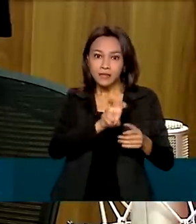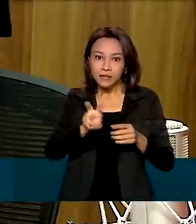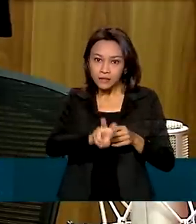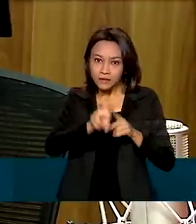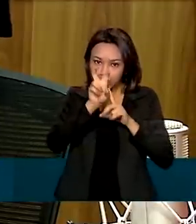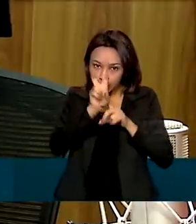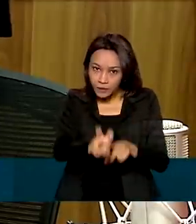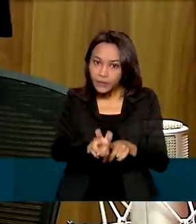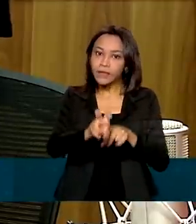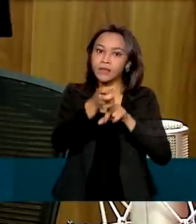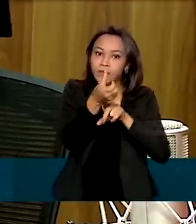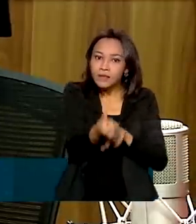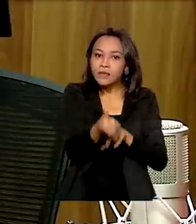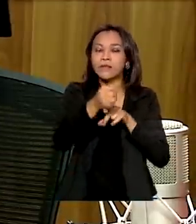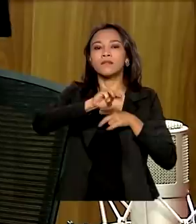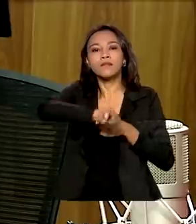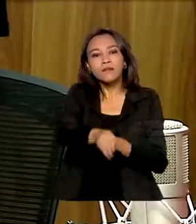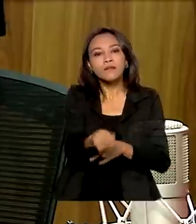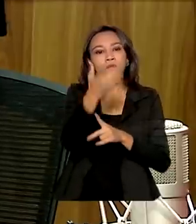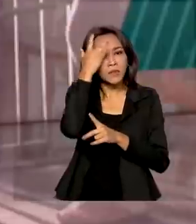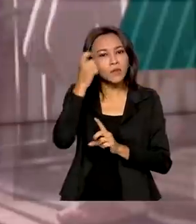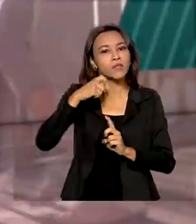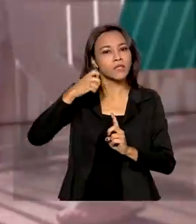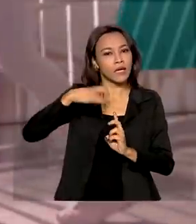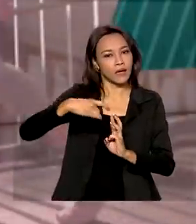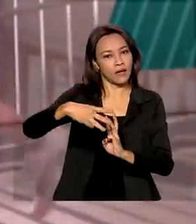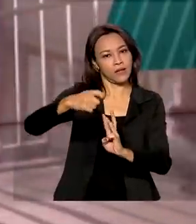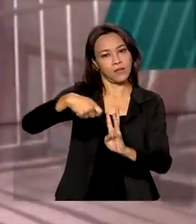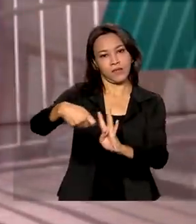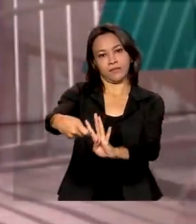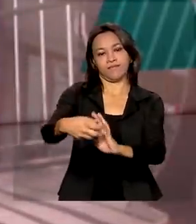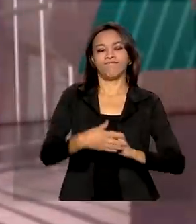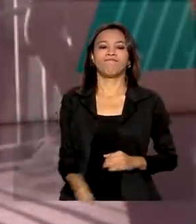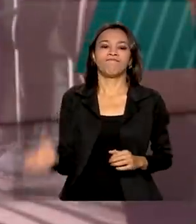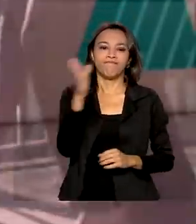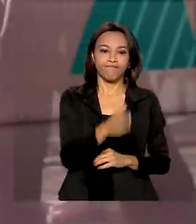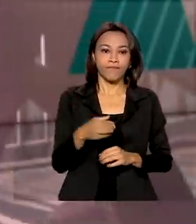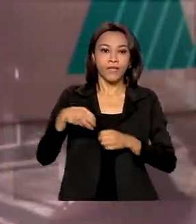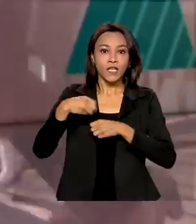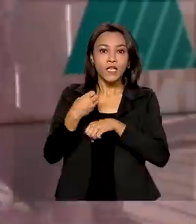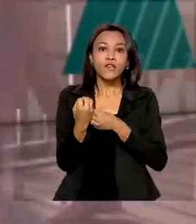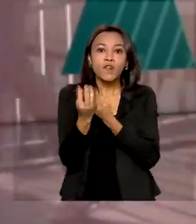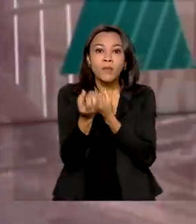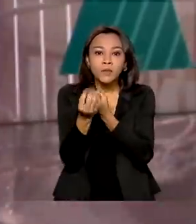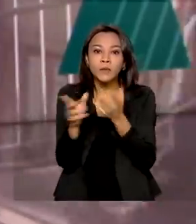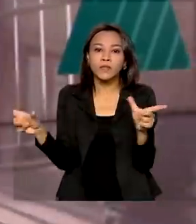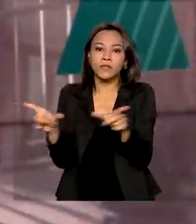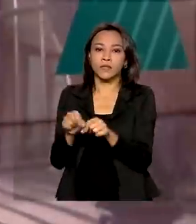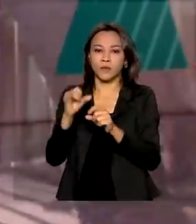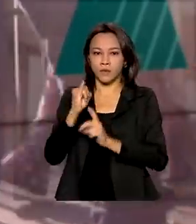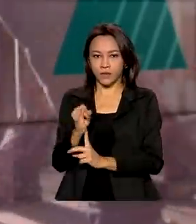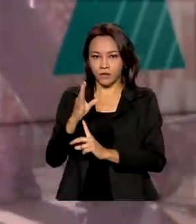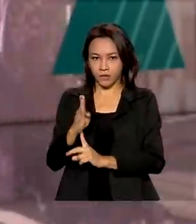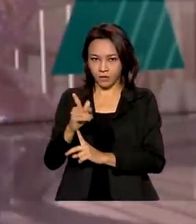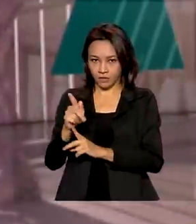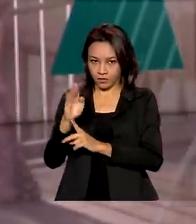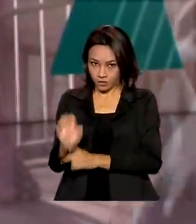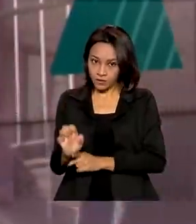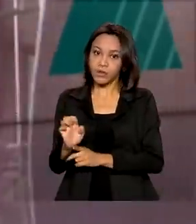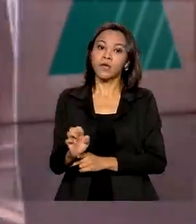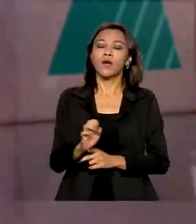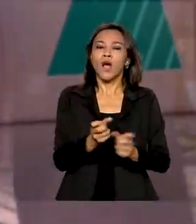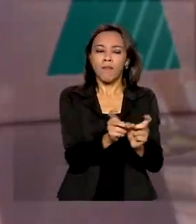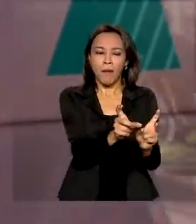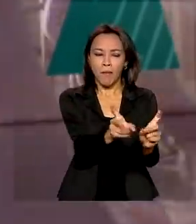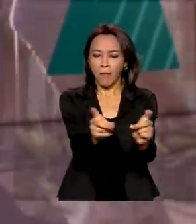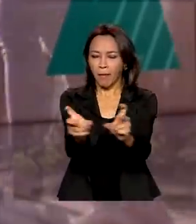milhões de pessoas todos os meses. Dados do IBGE mostram que o comércio registrou queda de maio